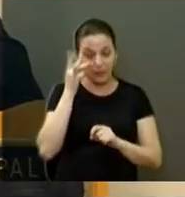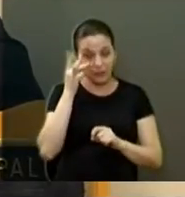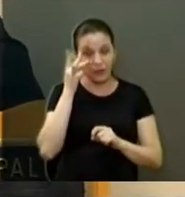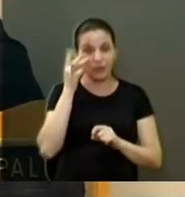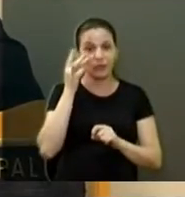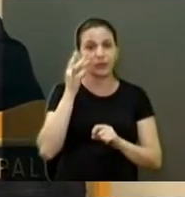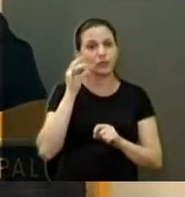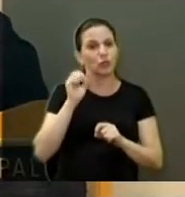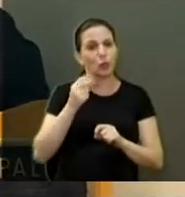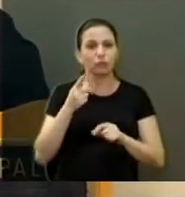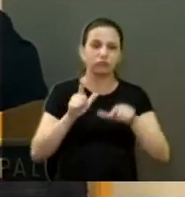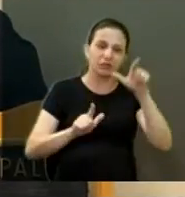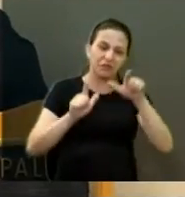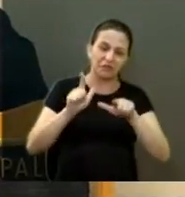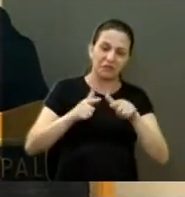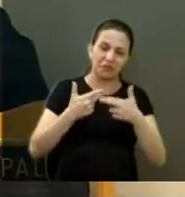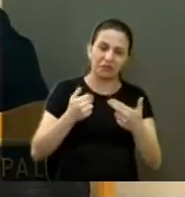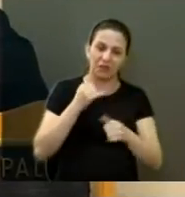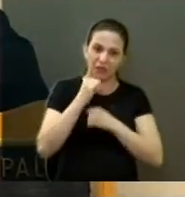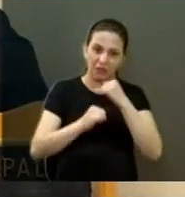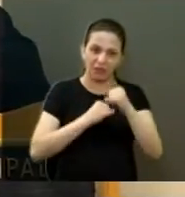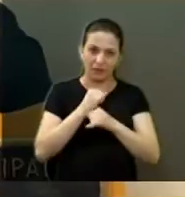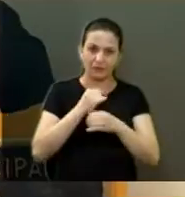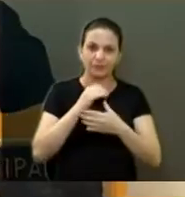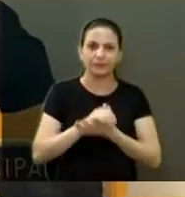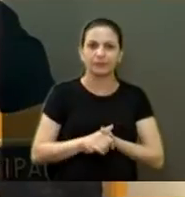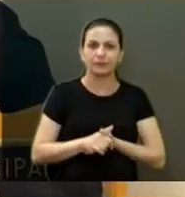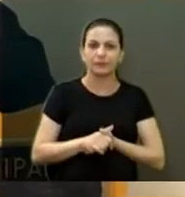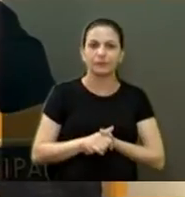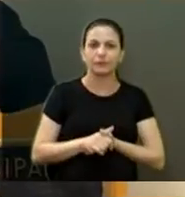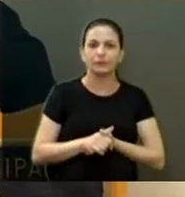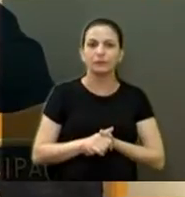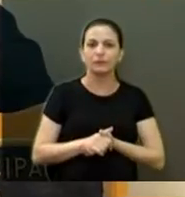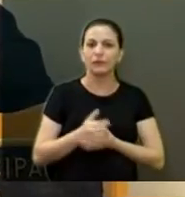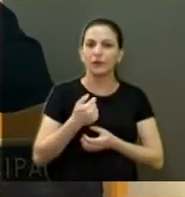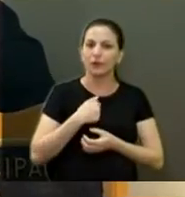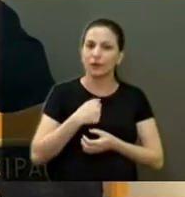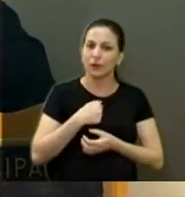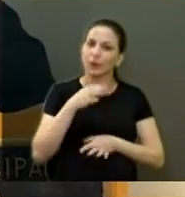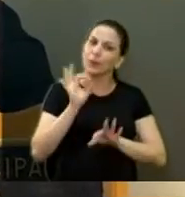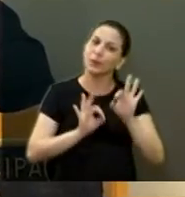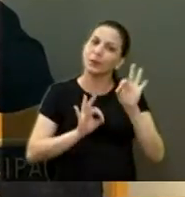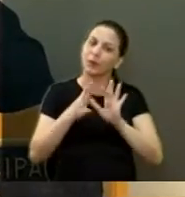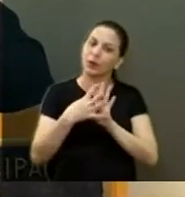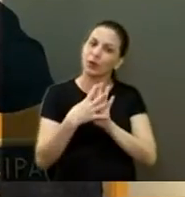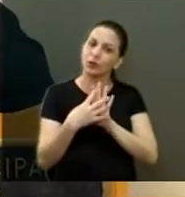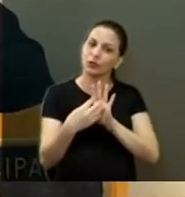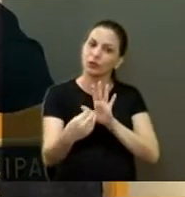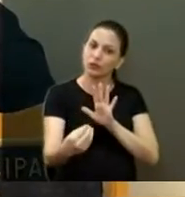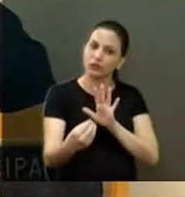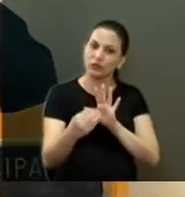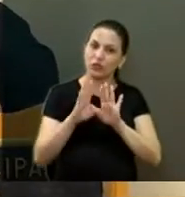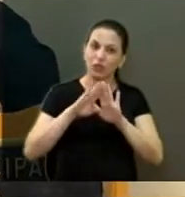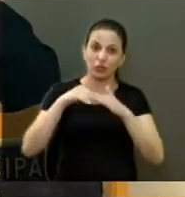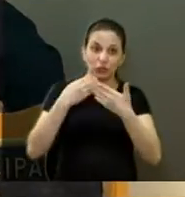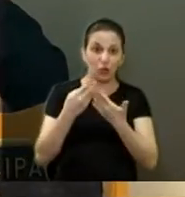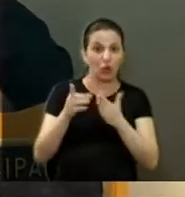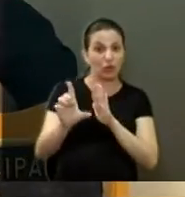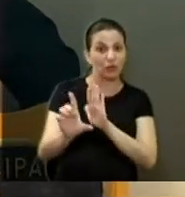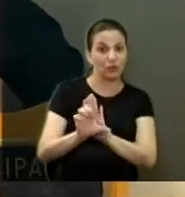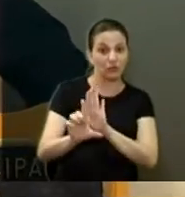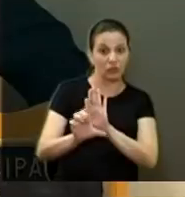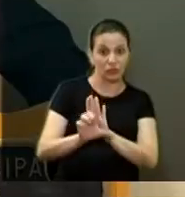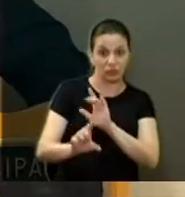Quero, inicialmente, presidente, falar que estou preparando uma indicação para a Escola do Legislativo.